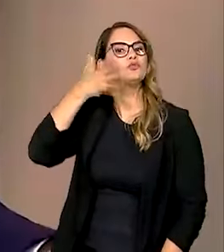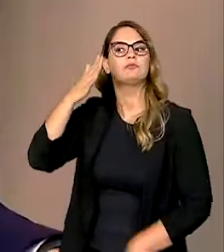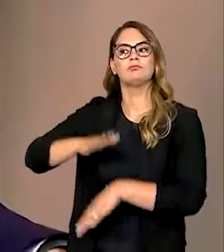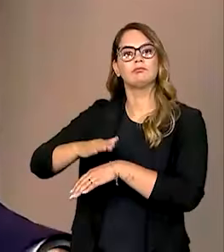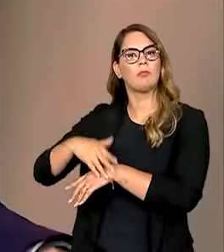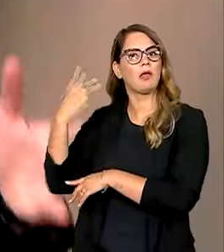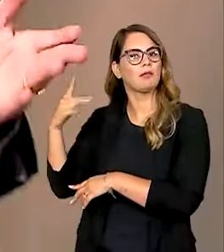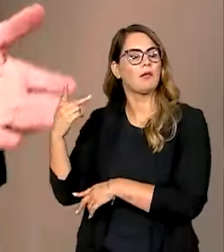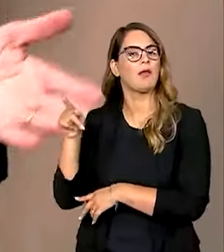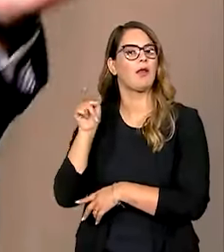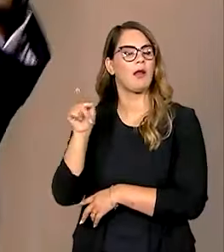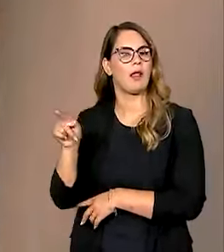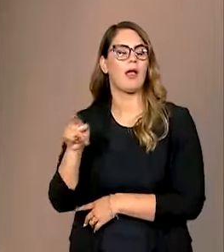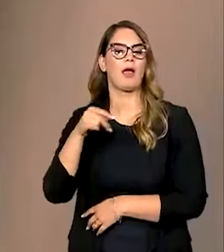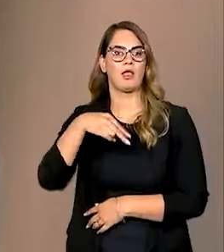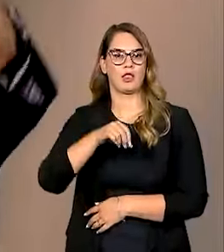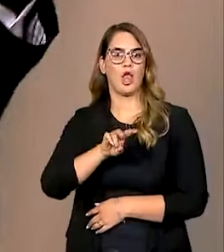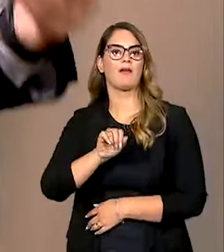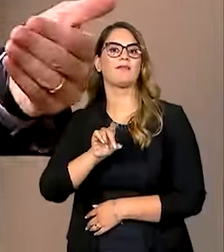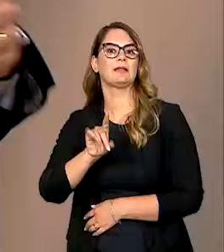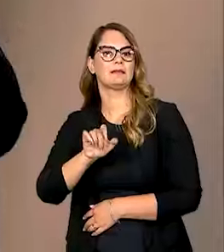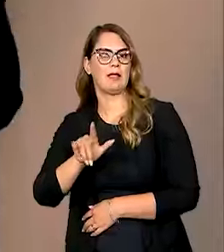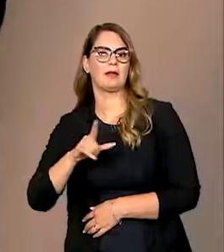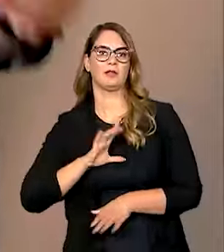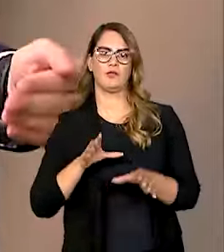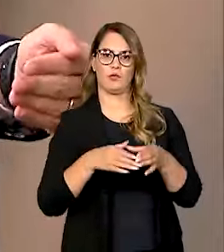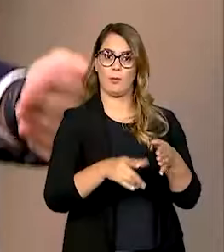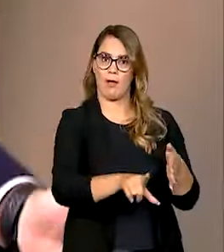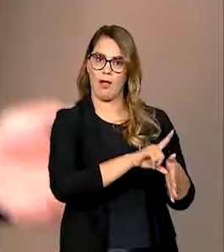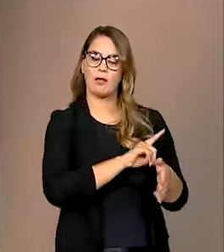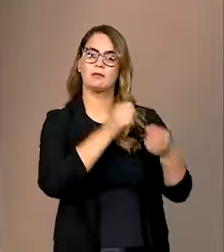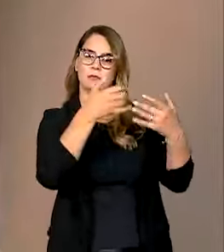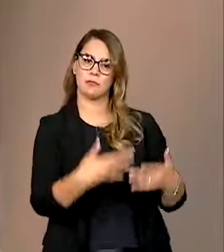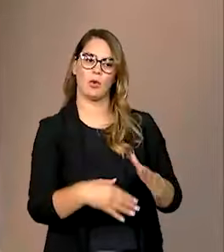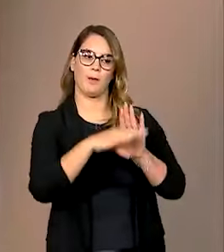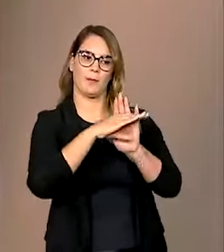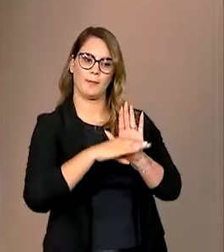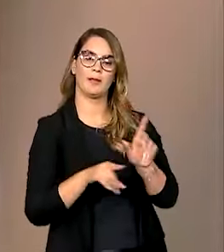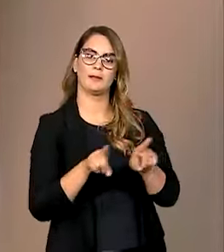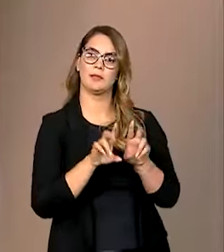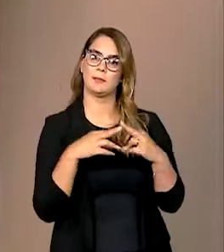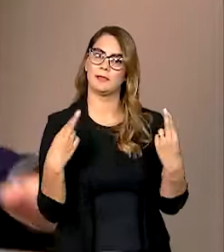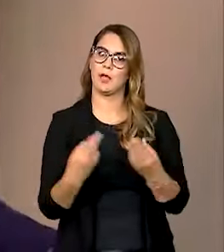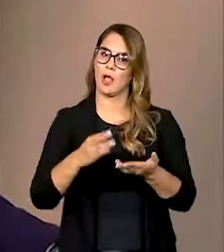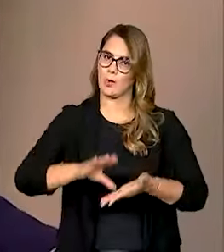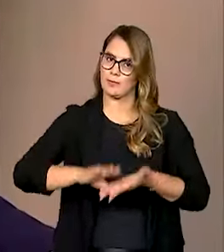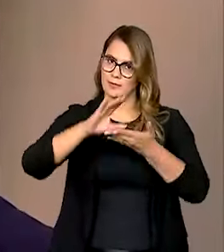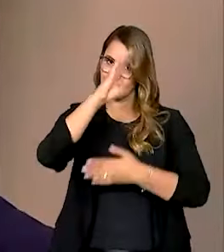em Nova Adélia, onde houve a cúpula anterior, né? Ele já antecipou quais são as linhas. Mas também na reunião da Comissão Nacional,